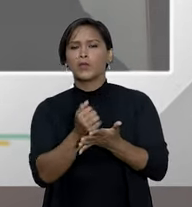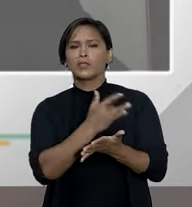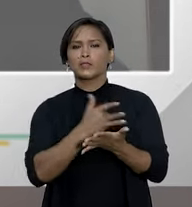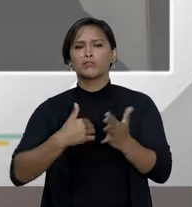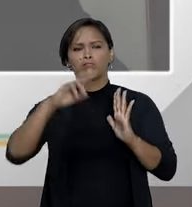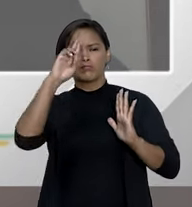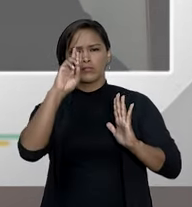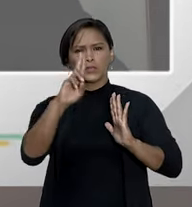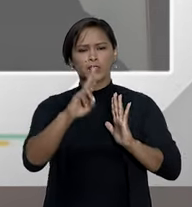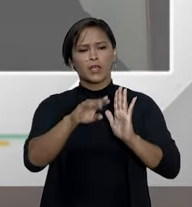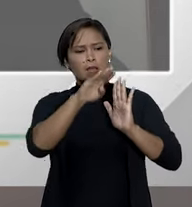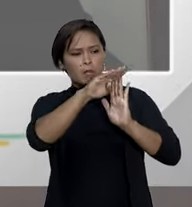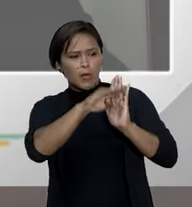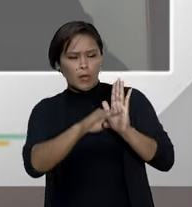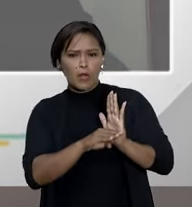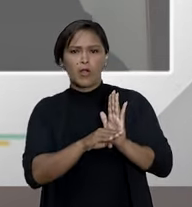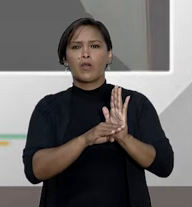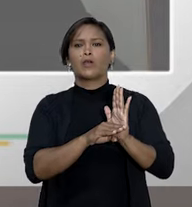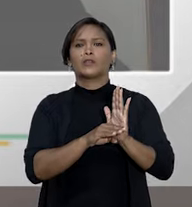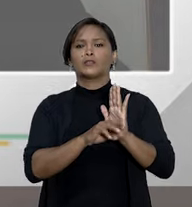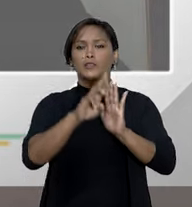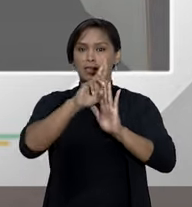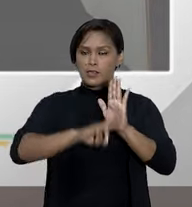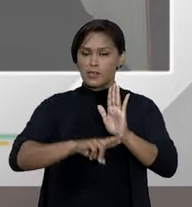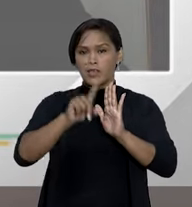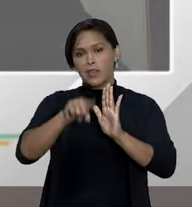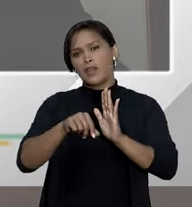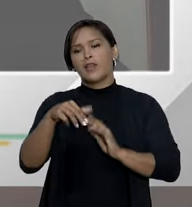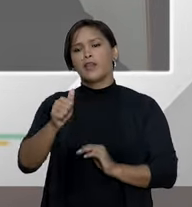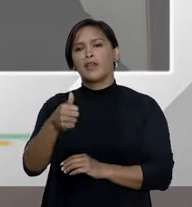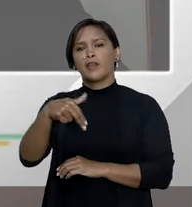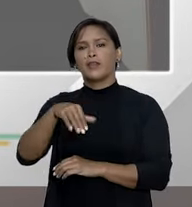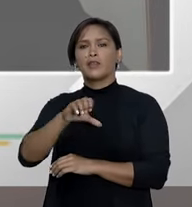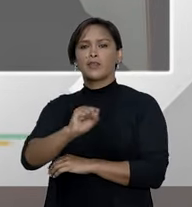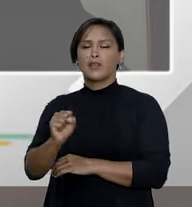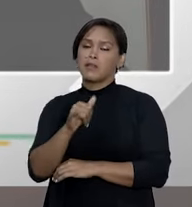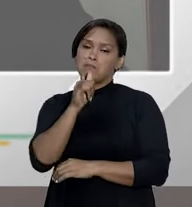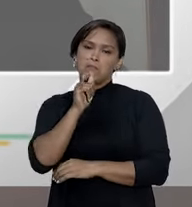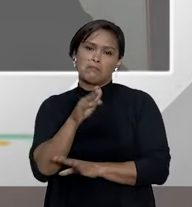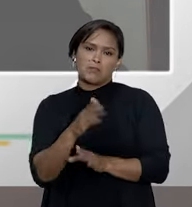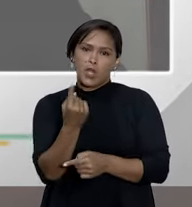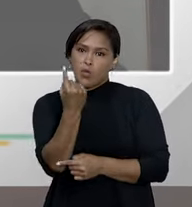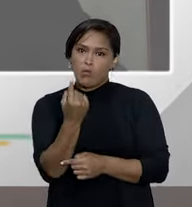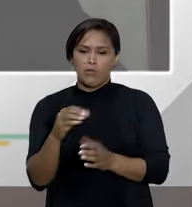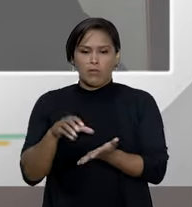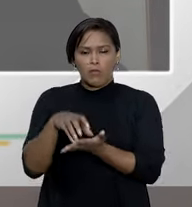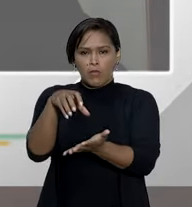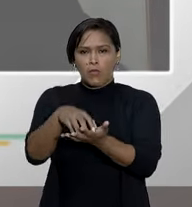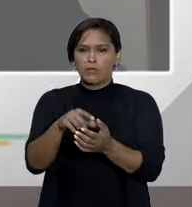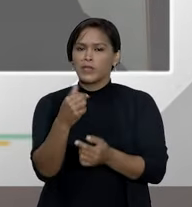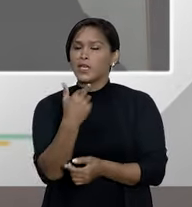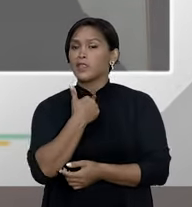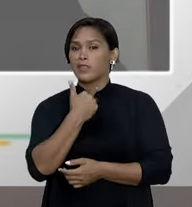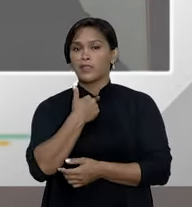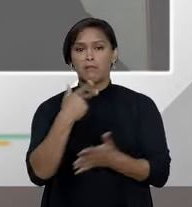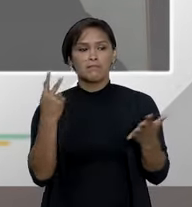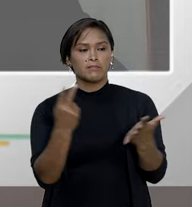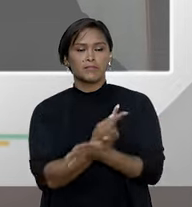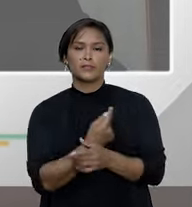os parâmetros dos órgãos regulatórios da AMS, por exemplo, e eles não podem trazer